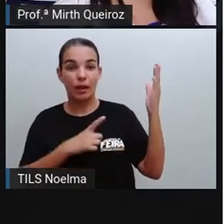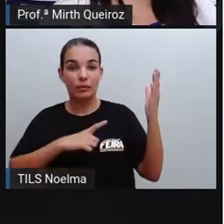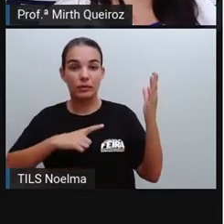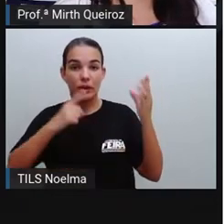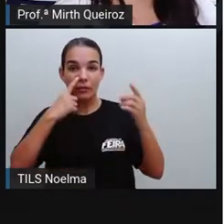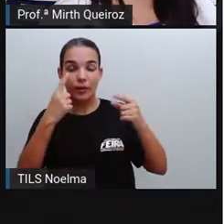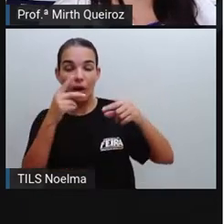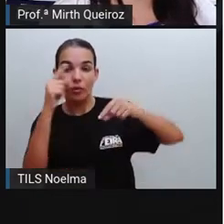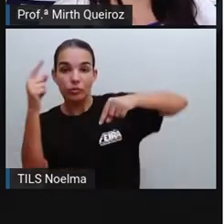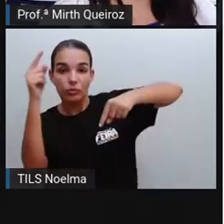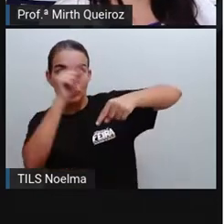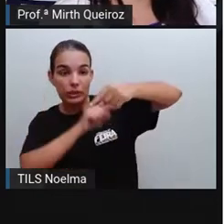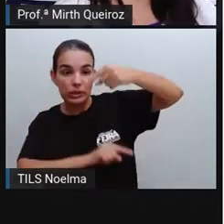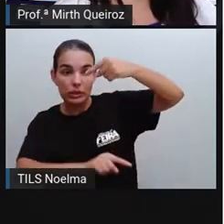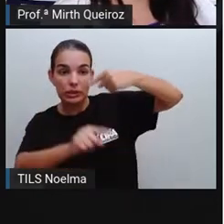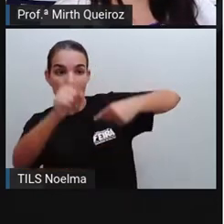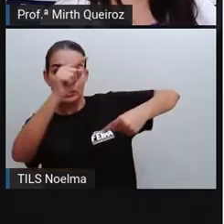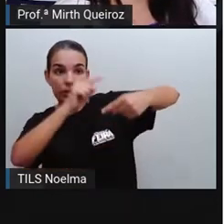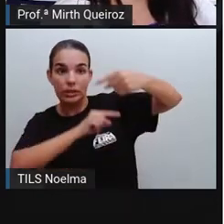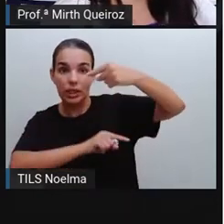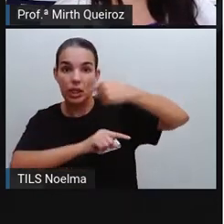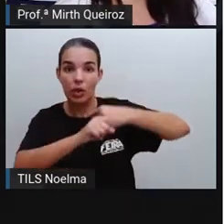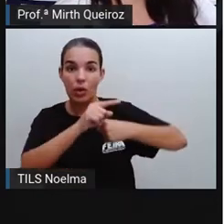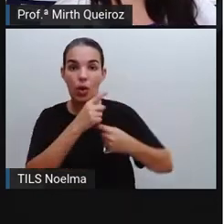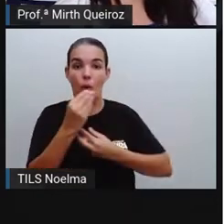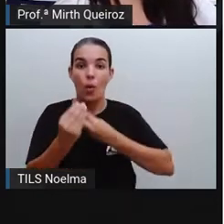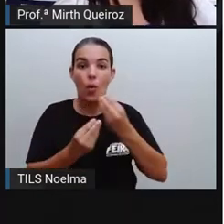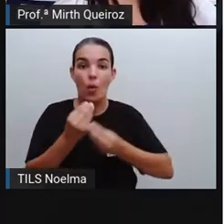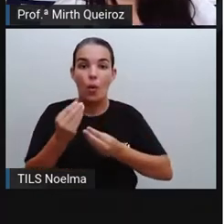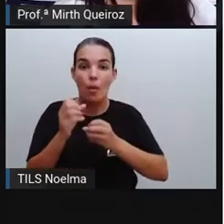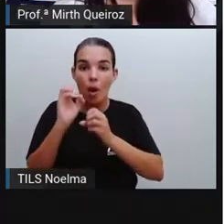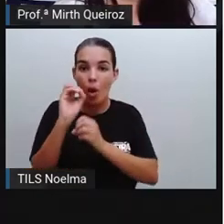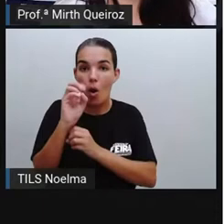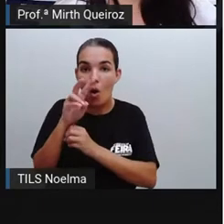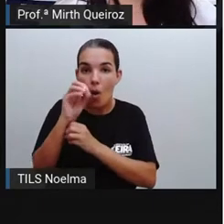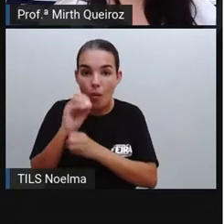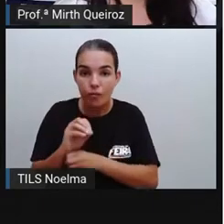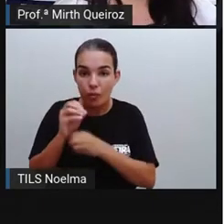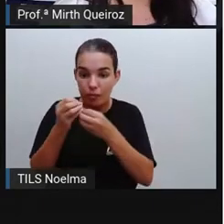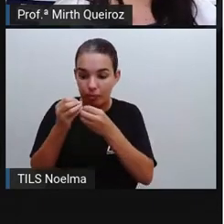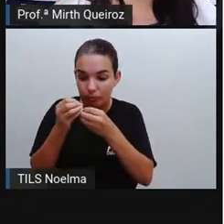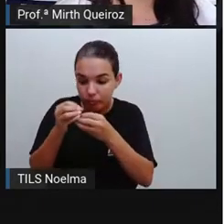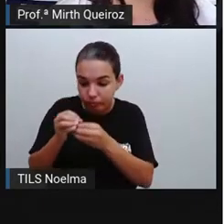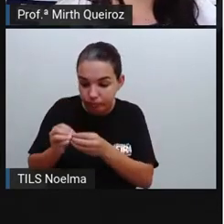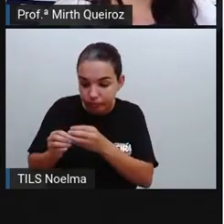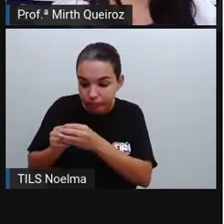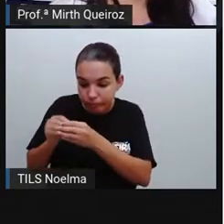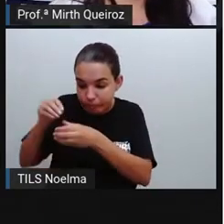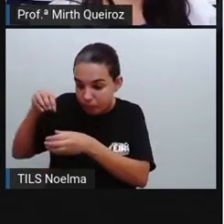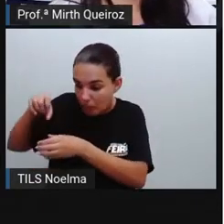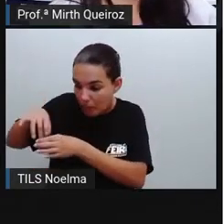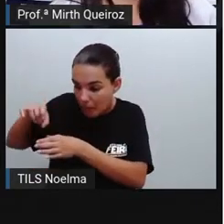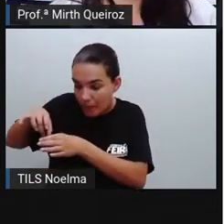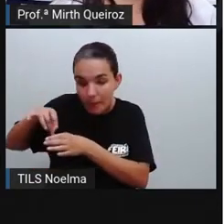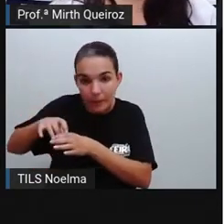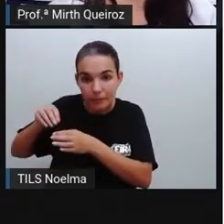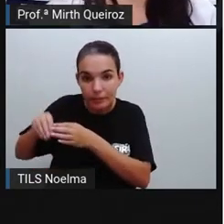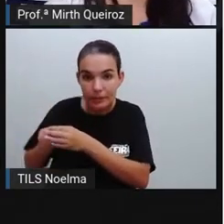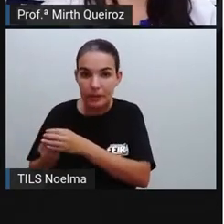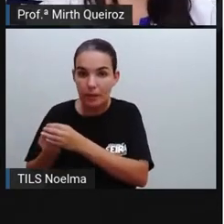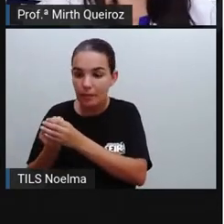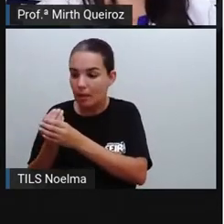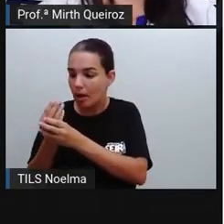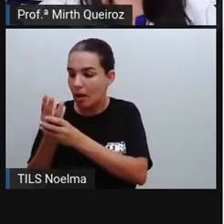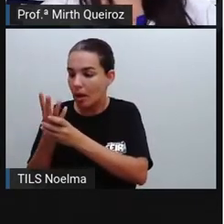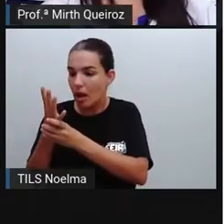de sete a dez dias pra virar um mosquito adulto. Aí nós temos aqui os ovos, né?